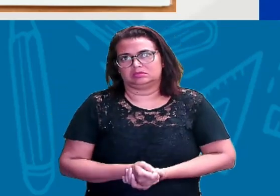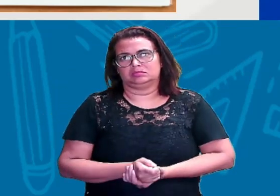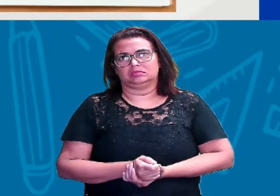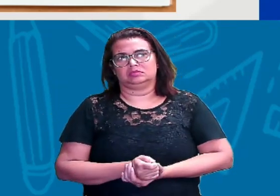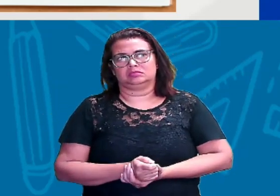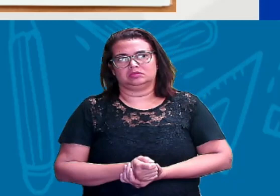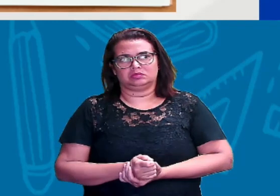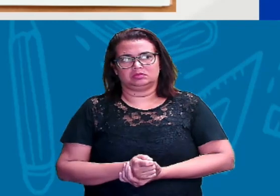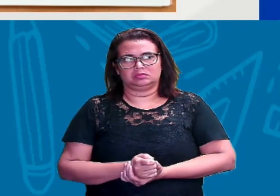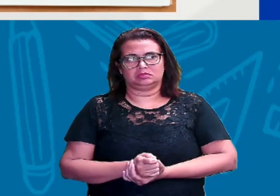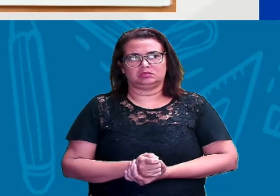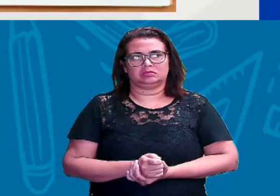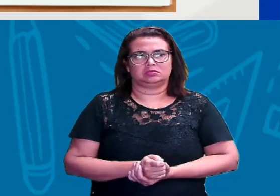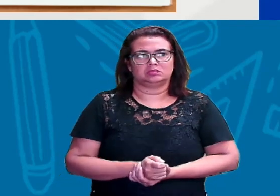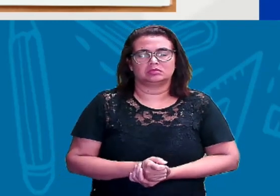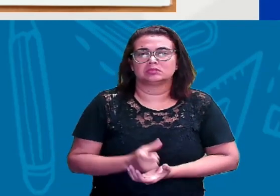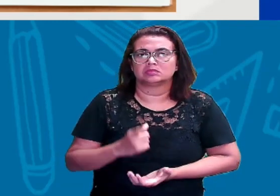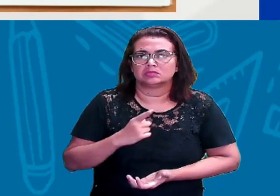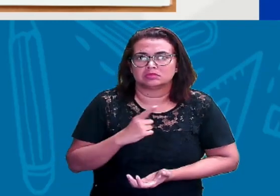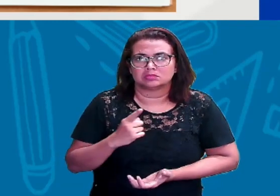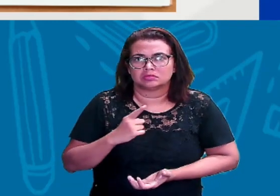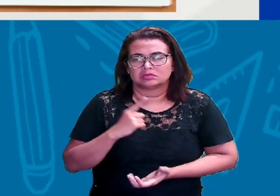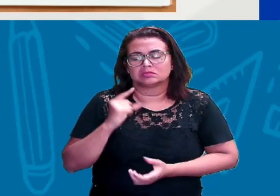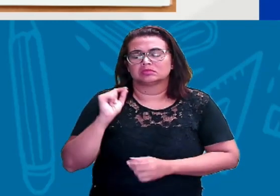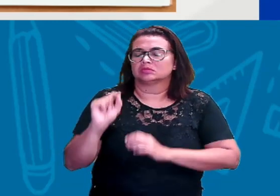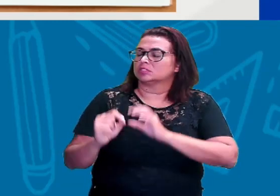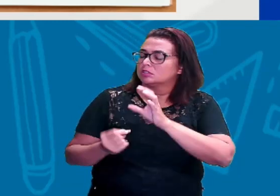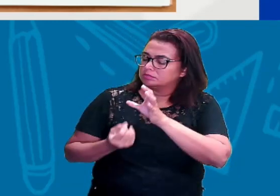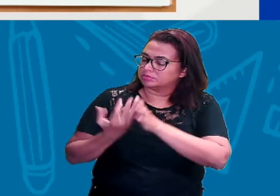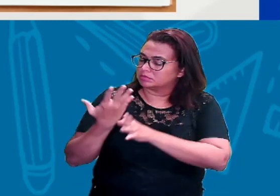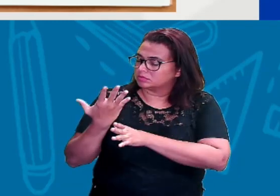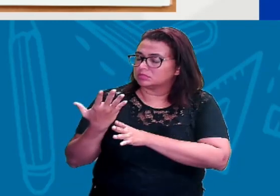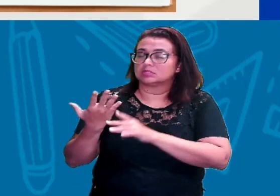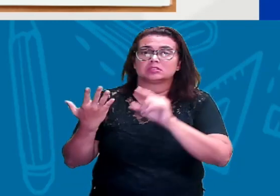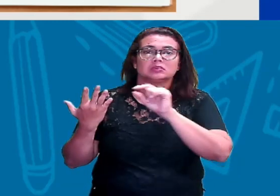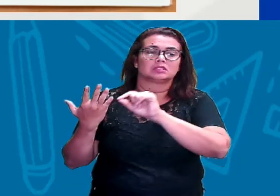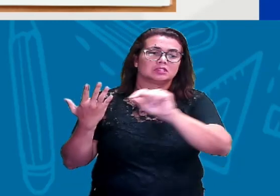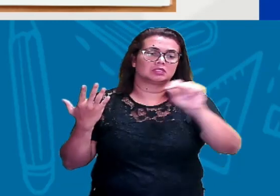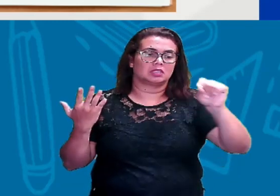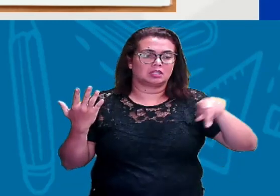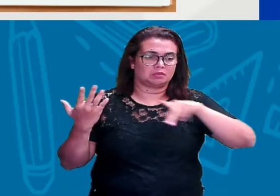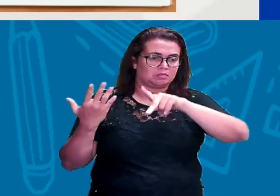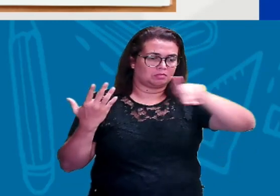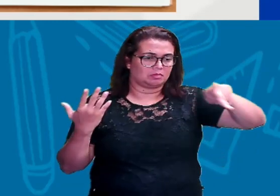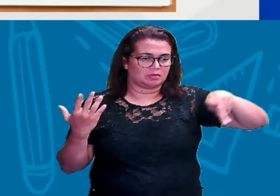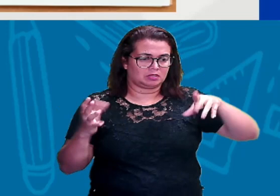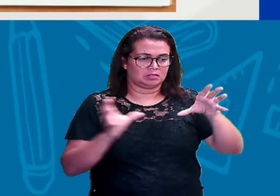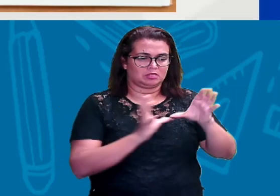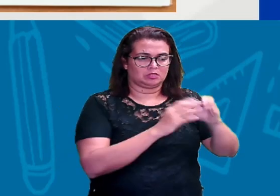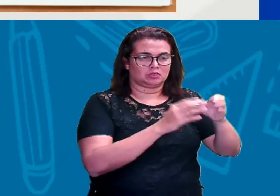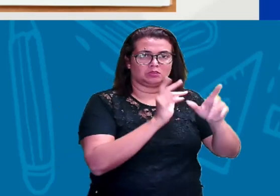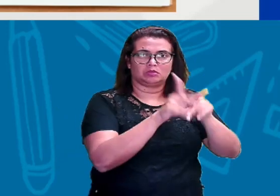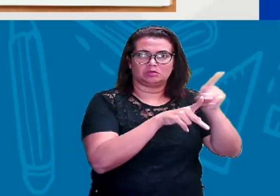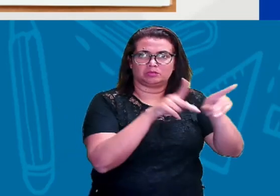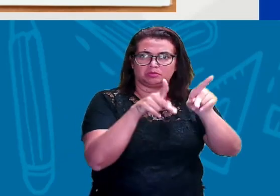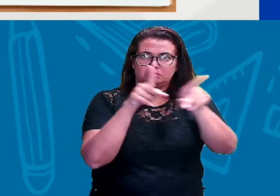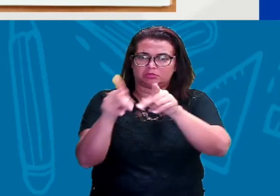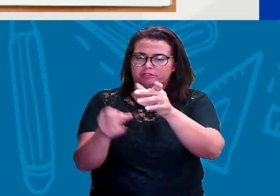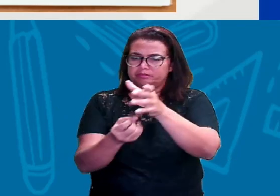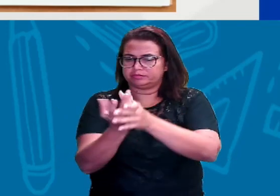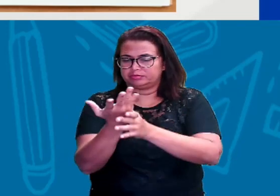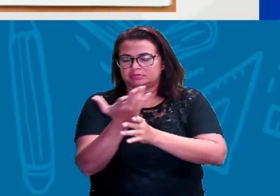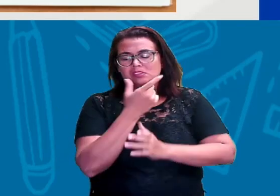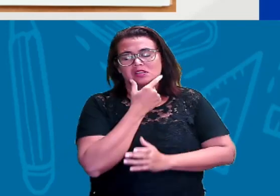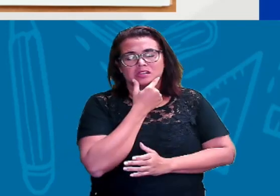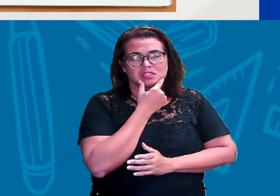a gente tem origem, quem foi ou quais foram os povos que originaram aí o nosso alfabeto